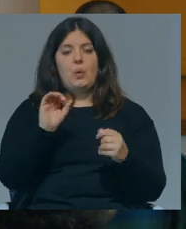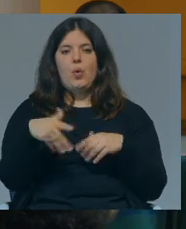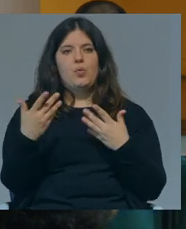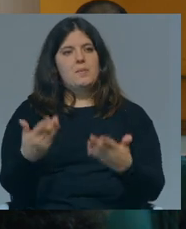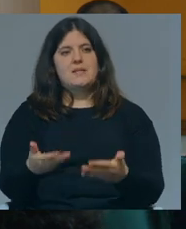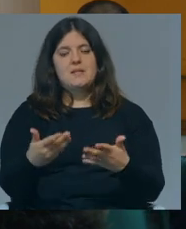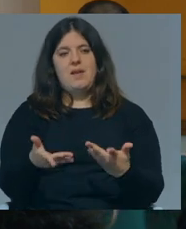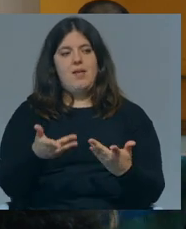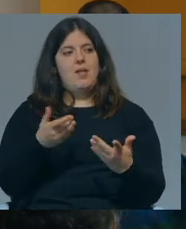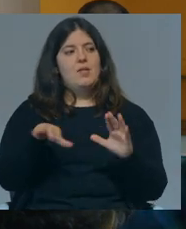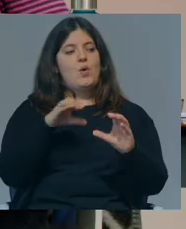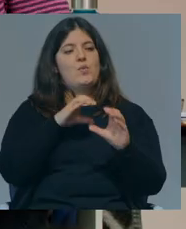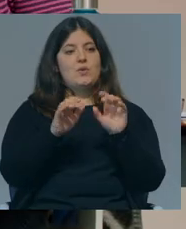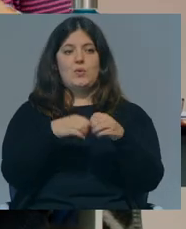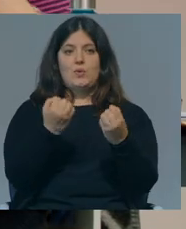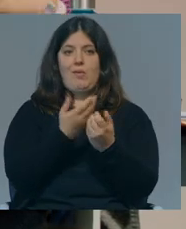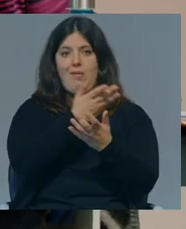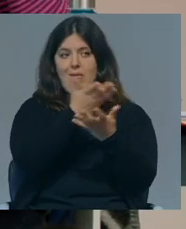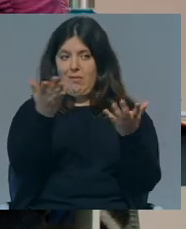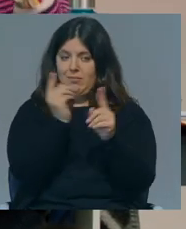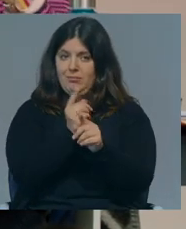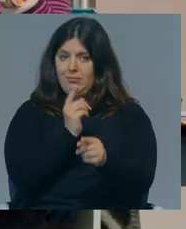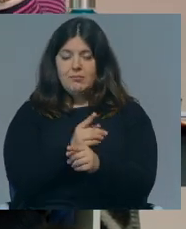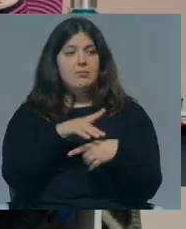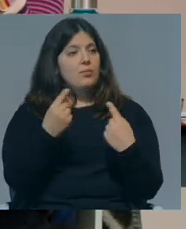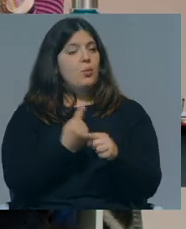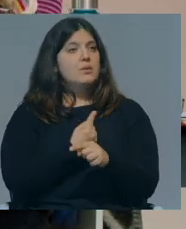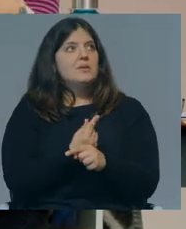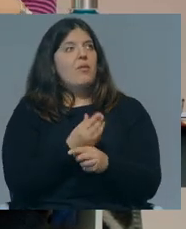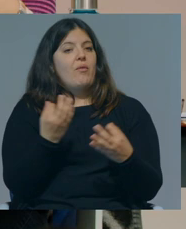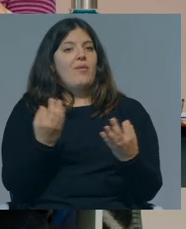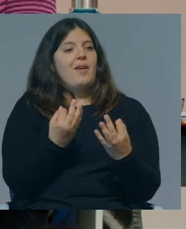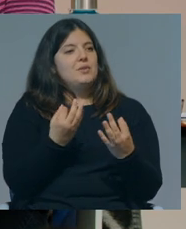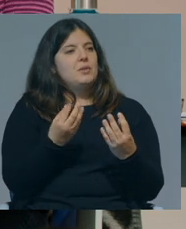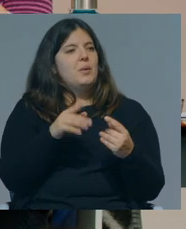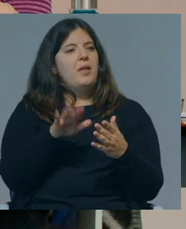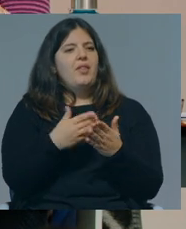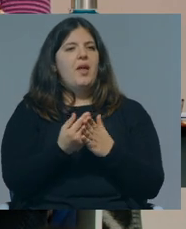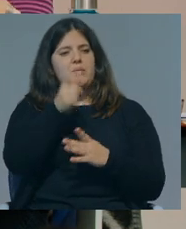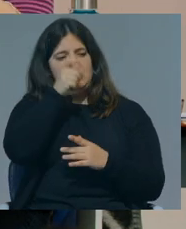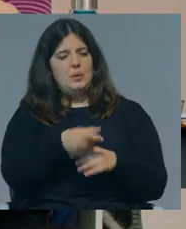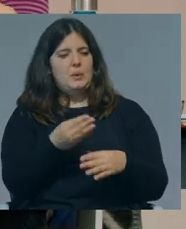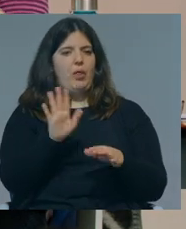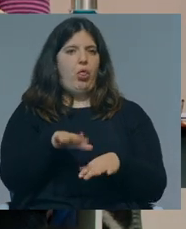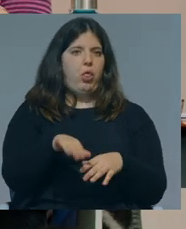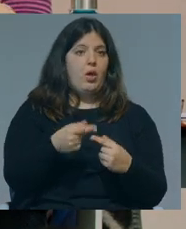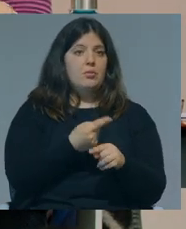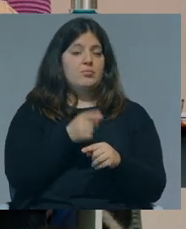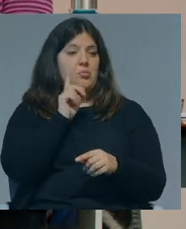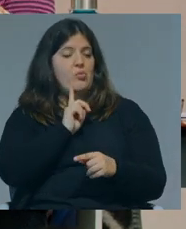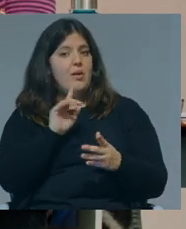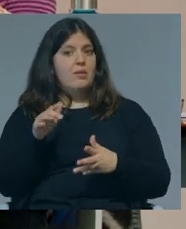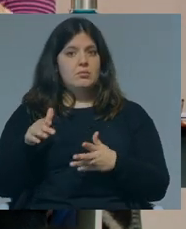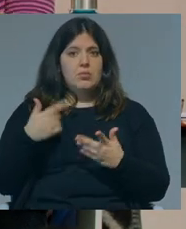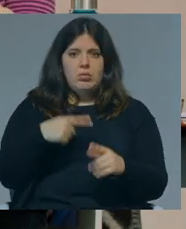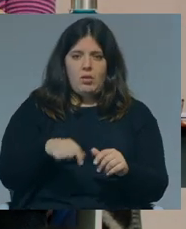omnipresente nos nossos meios de comunicação social, uma coisa, no fundo, a desqualificar aquela pessoa que é uma mulher que tem